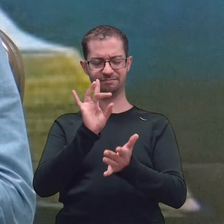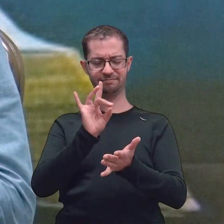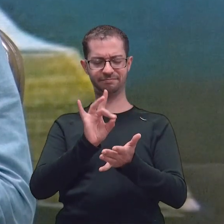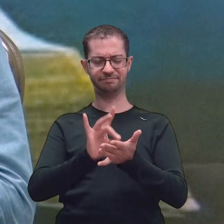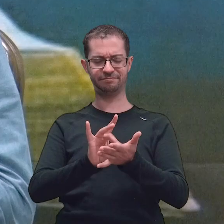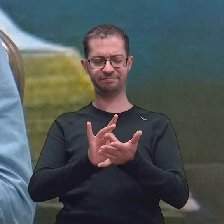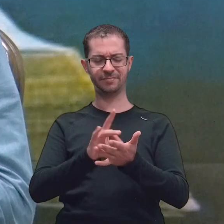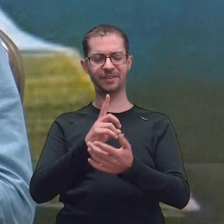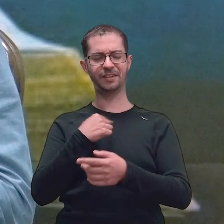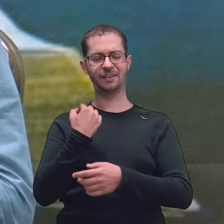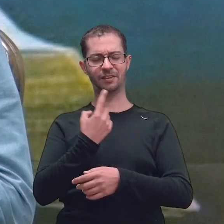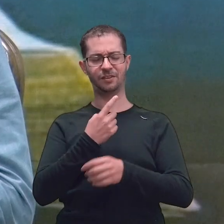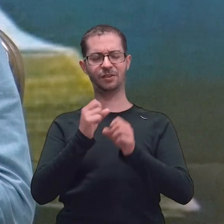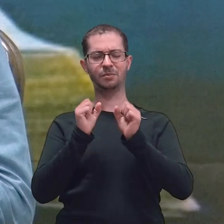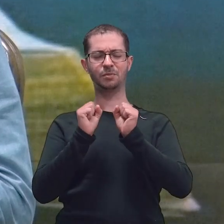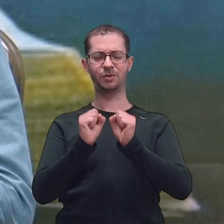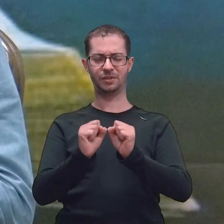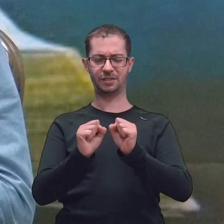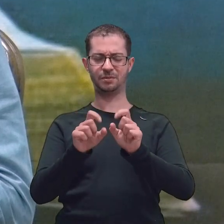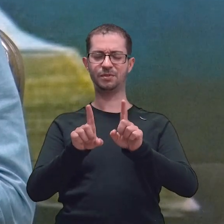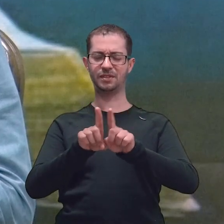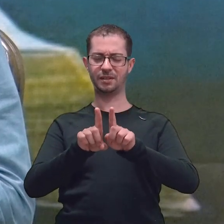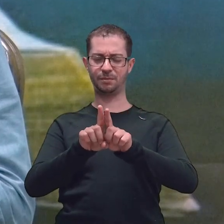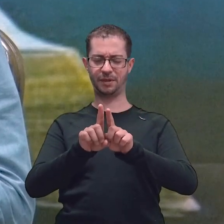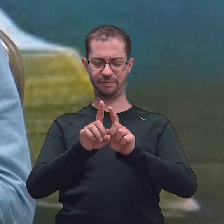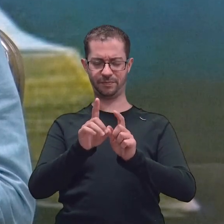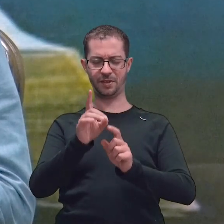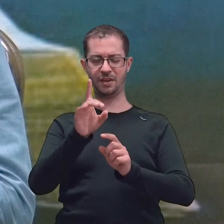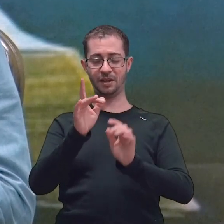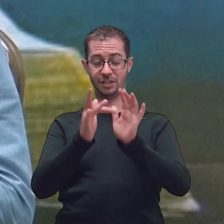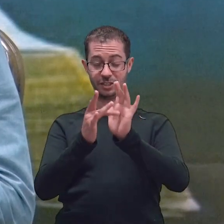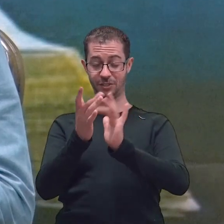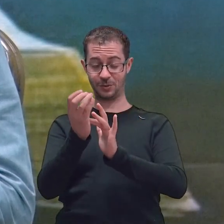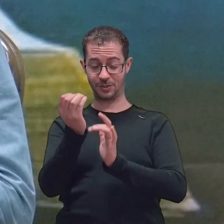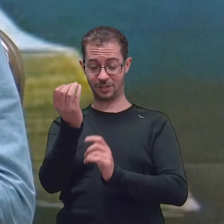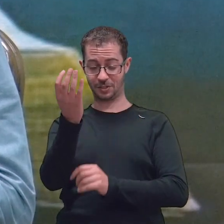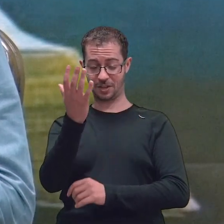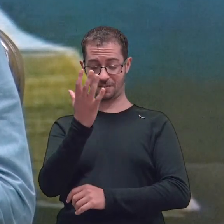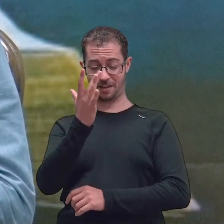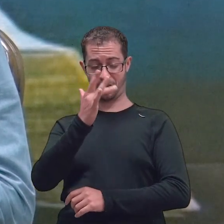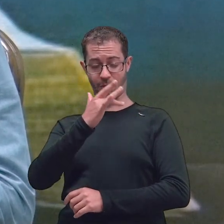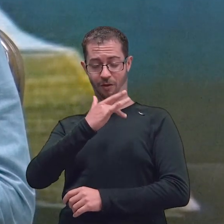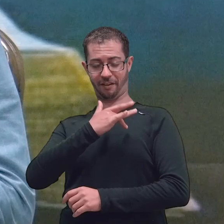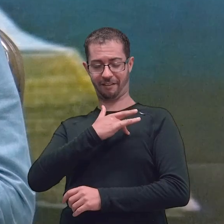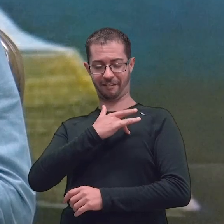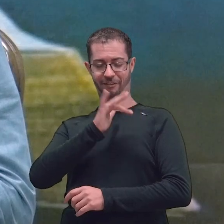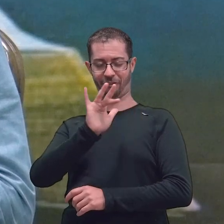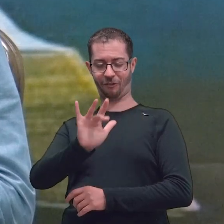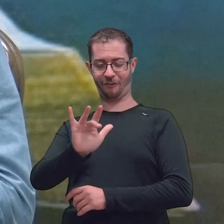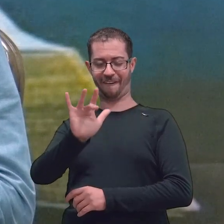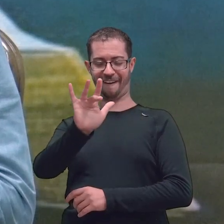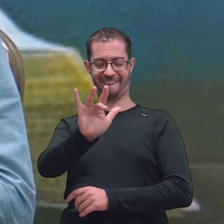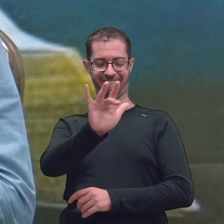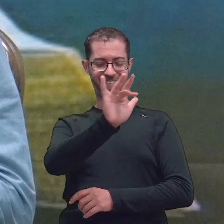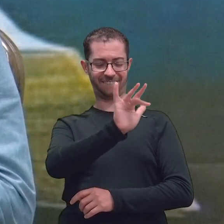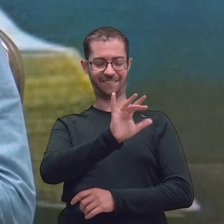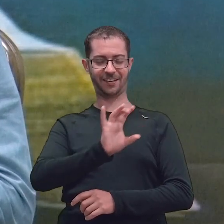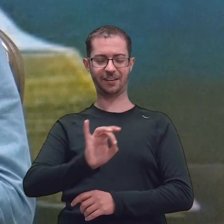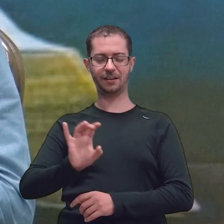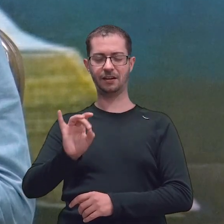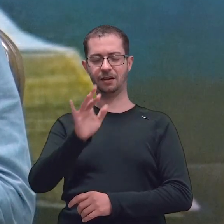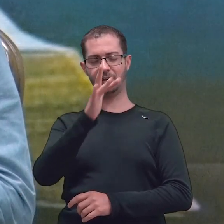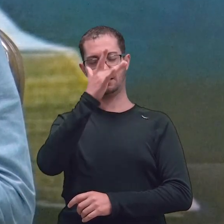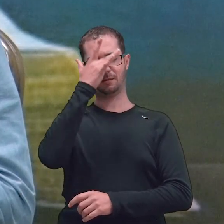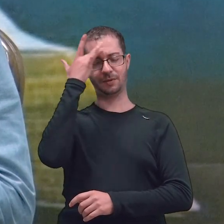possamos tocar também nas pessoas de uma forma tão amorosa, tão graciosa, como é a